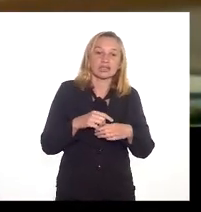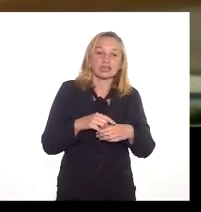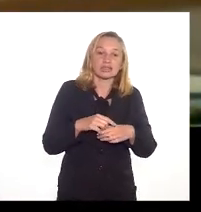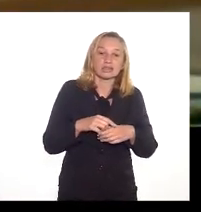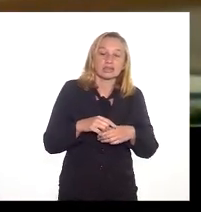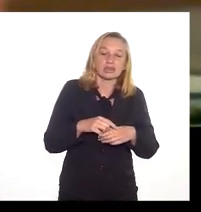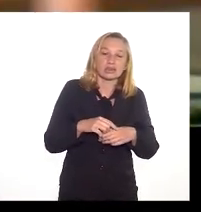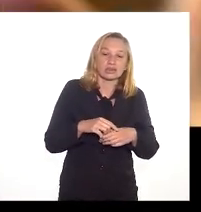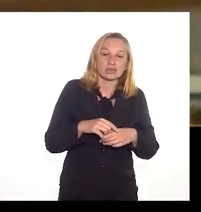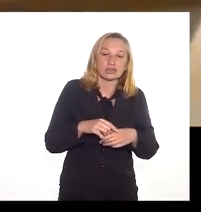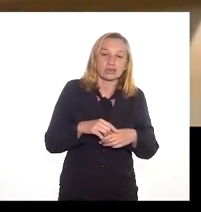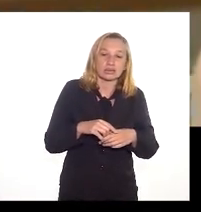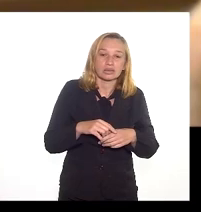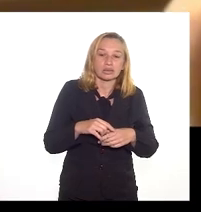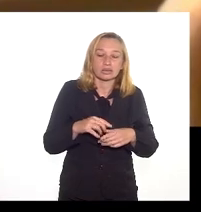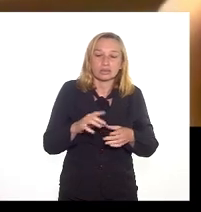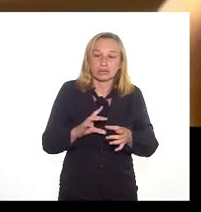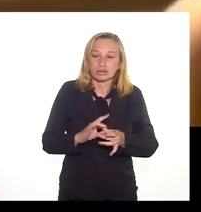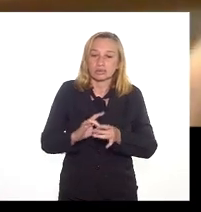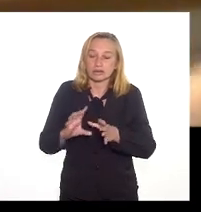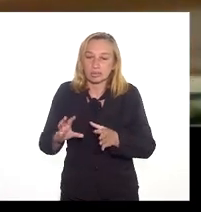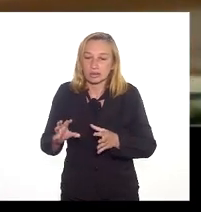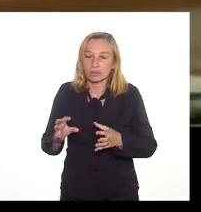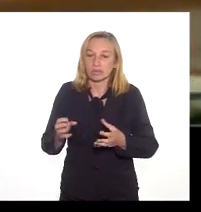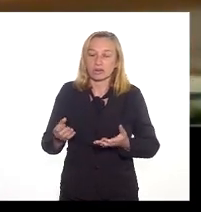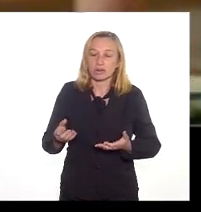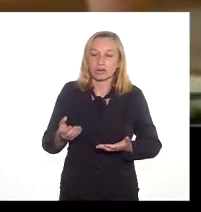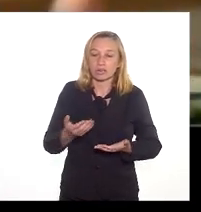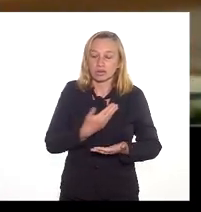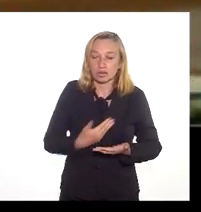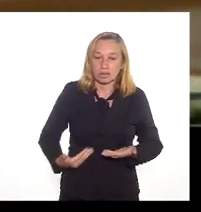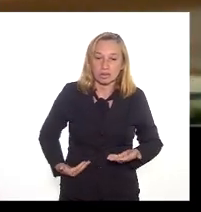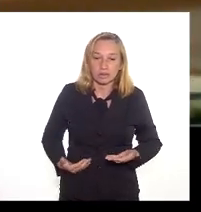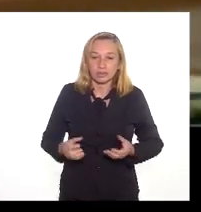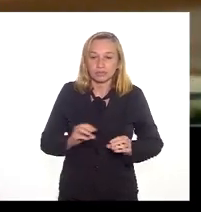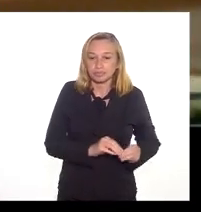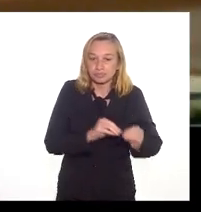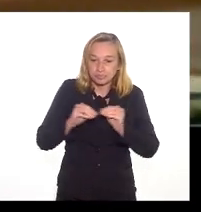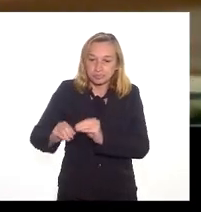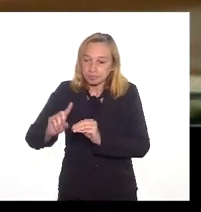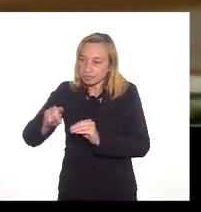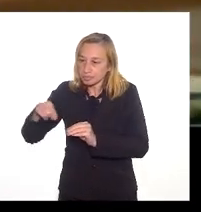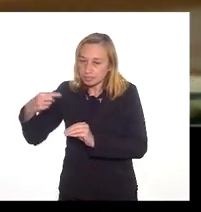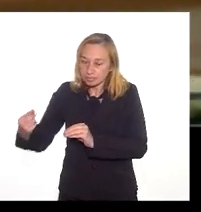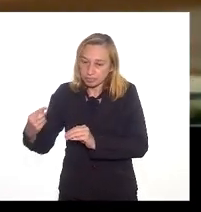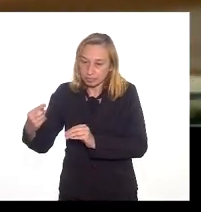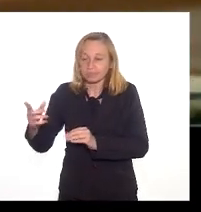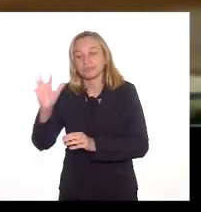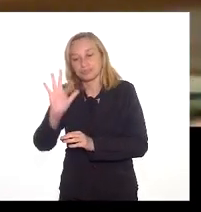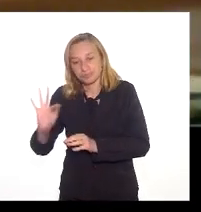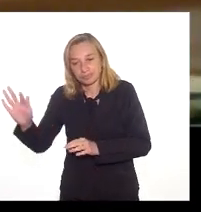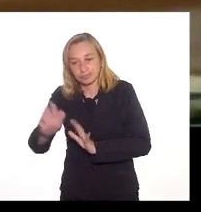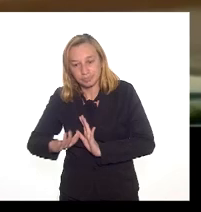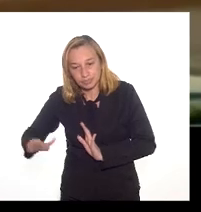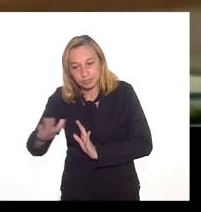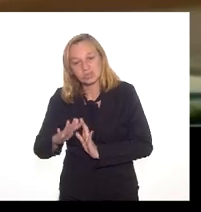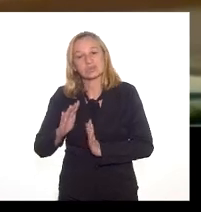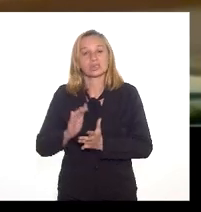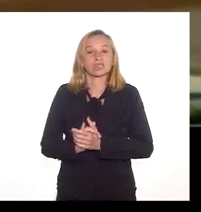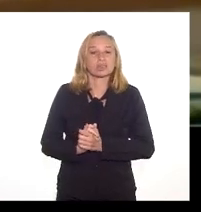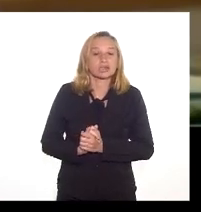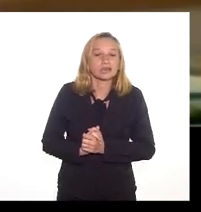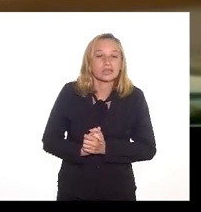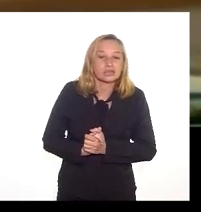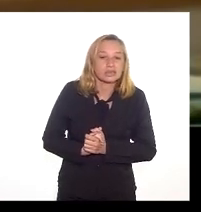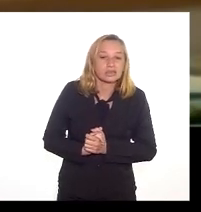entes públicos não podem abrir mão do seu patrimônio ainda que haja uma transferência para um outro ente federativo de uma forma